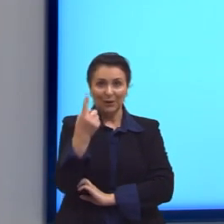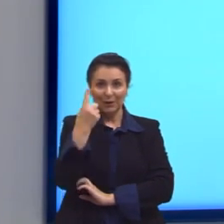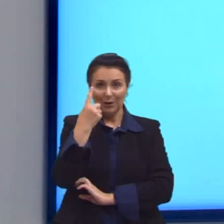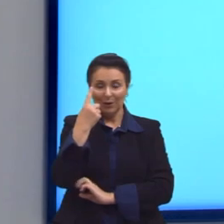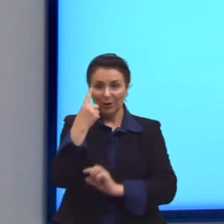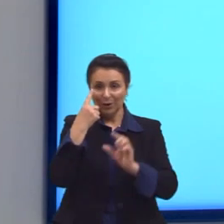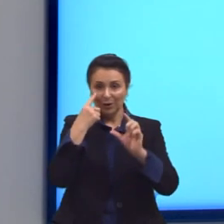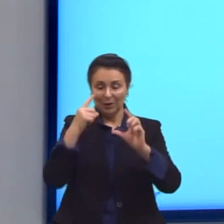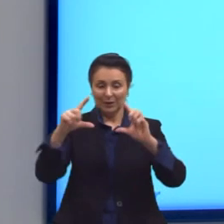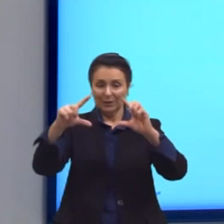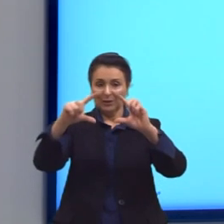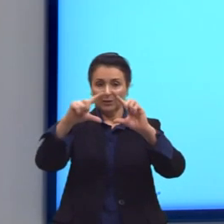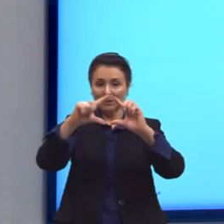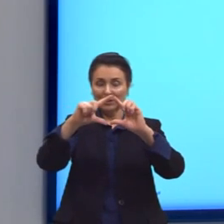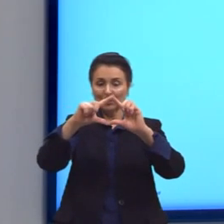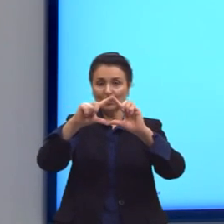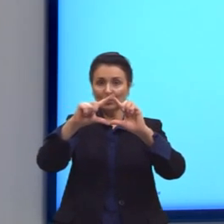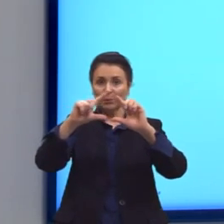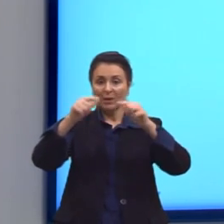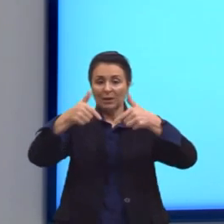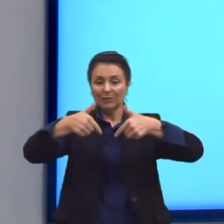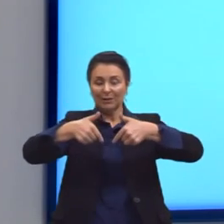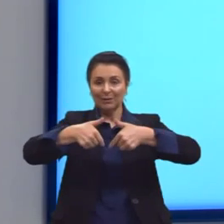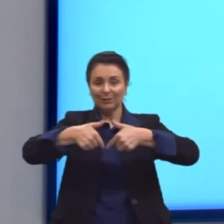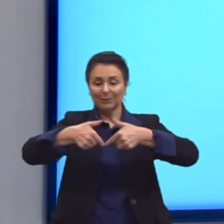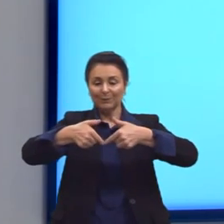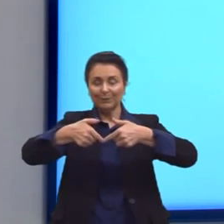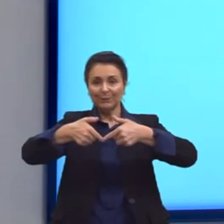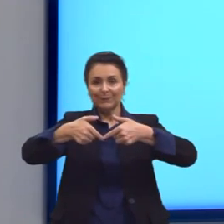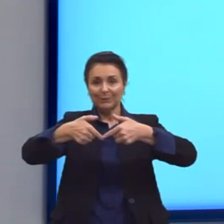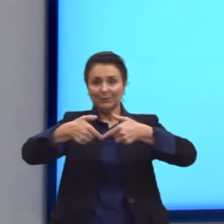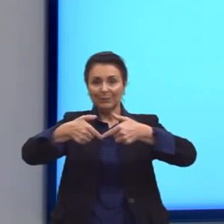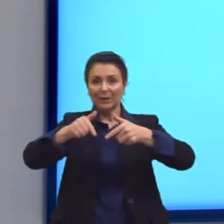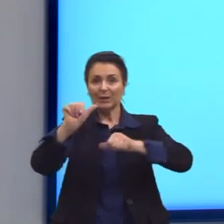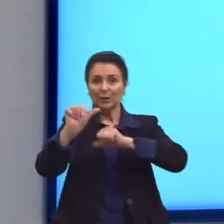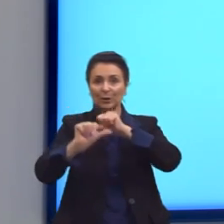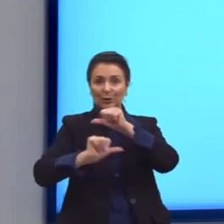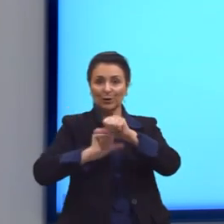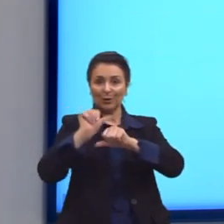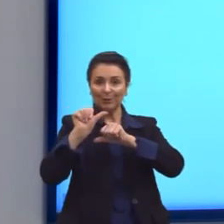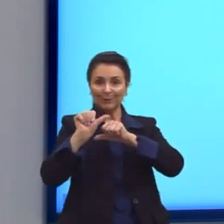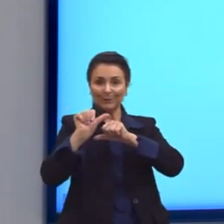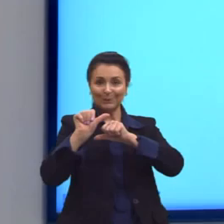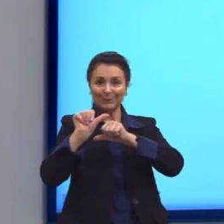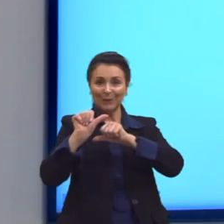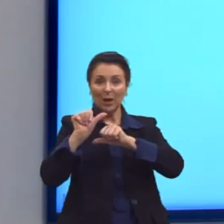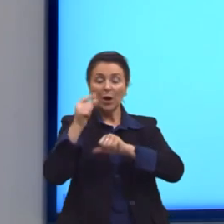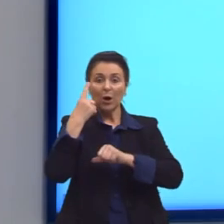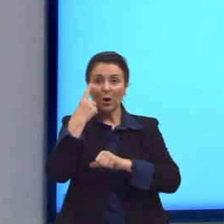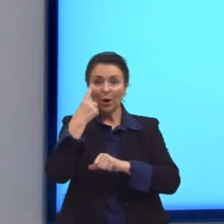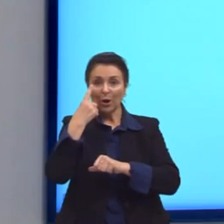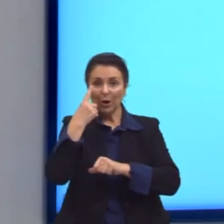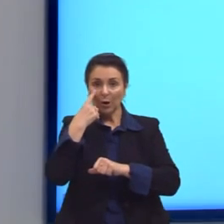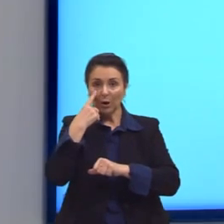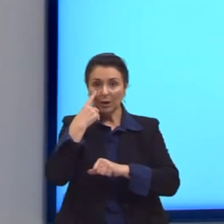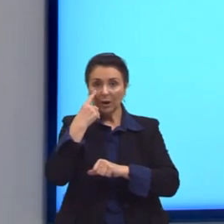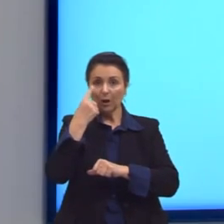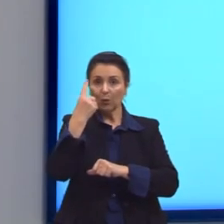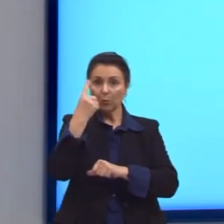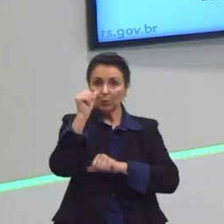quero que vocês observem? Aqui nós temos três triângulos. Aqui eu destaquei eles em verde para visualizarmos melhor.